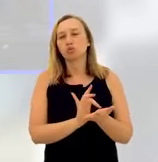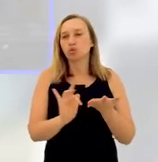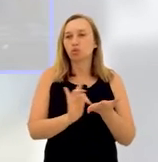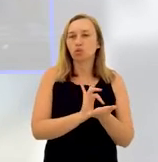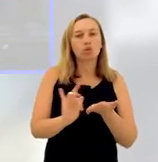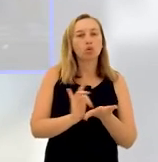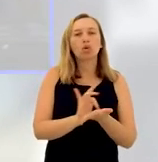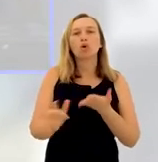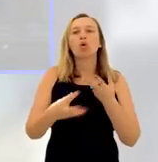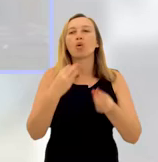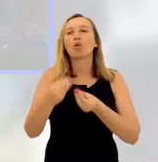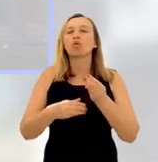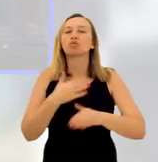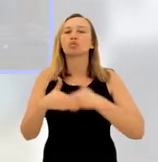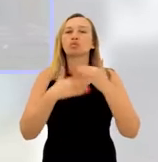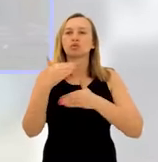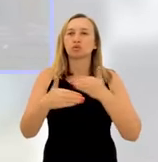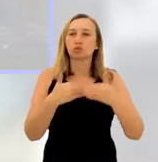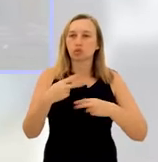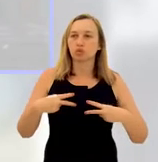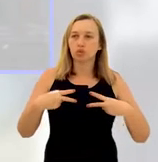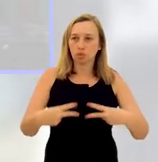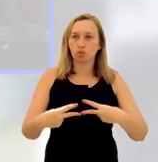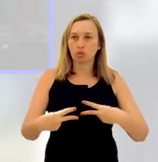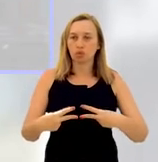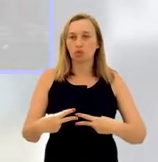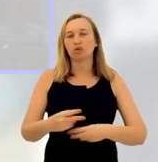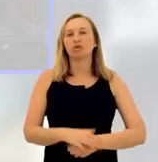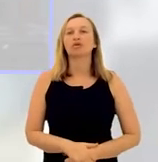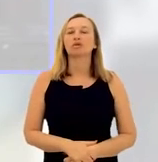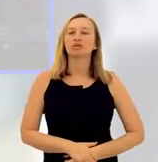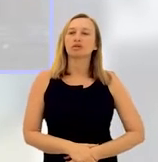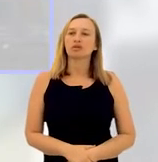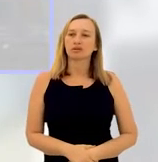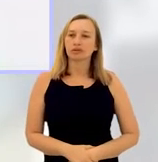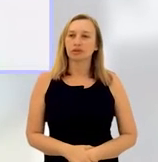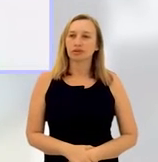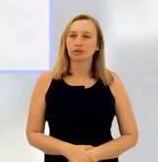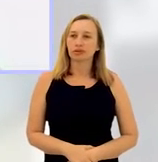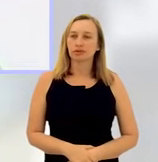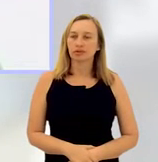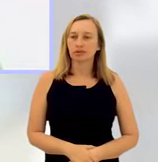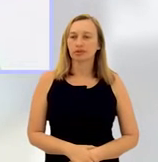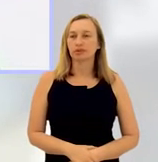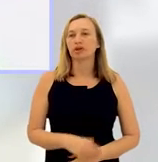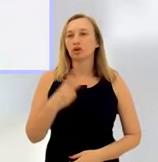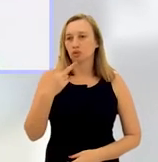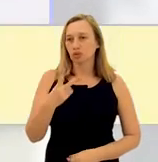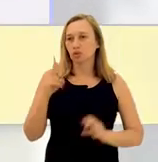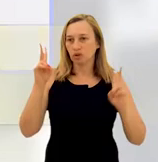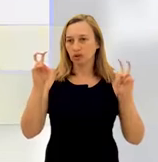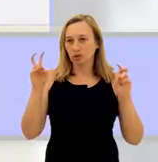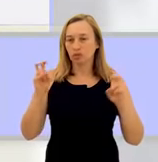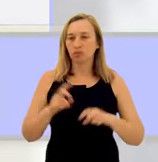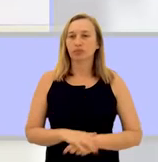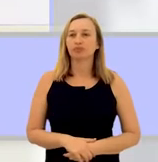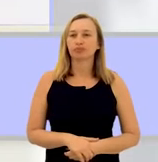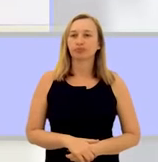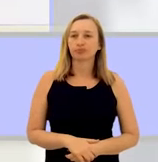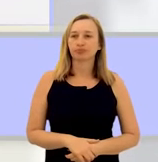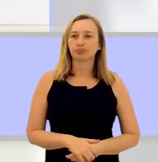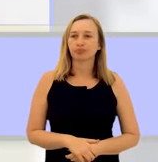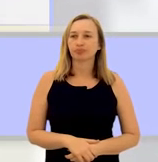celular? Como é que foi essa questão de desenvolver na forma de aplicativo web? Por umas duas questões.